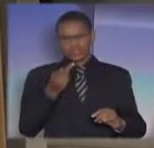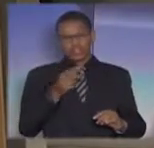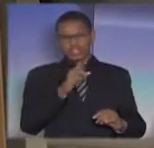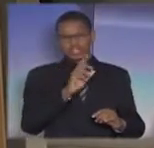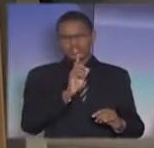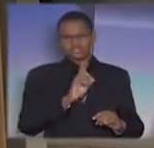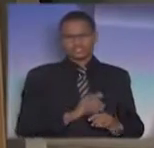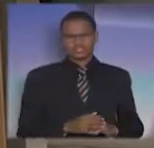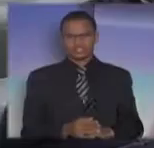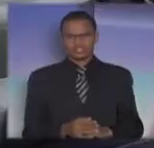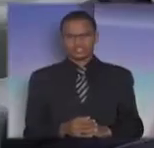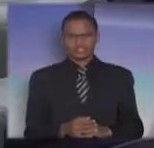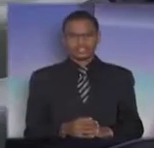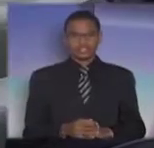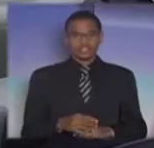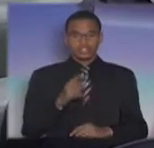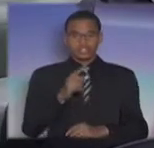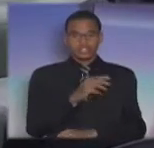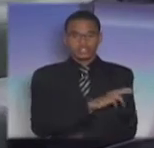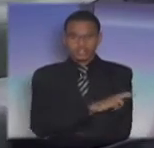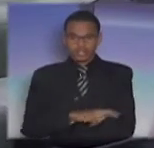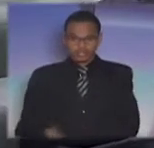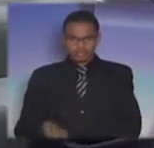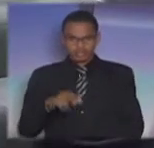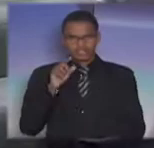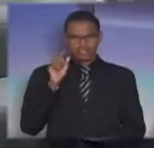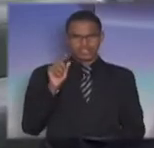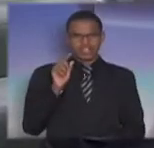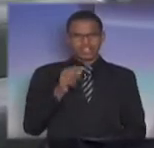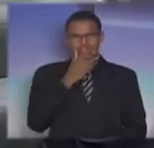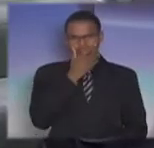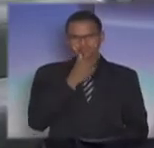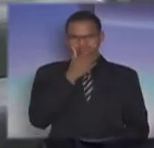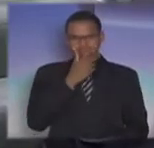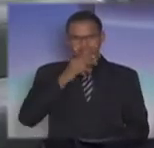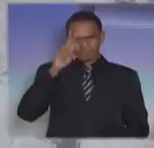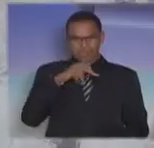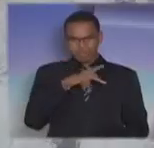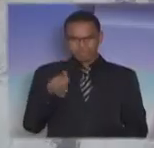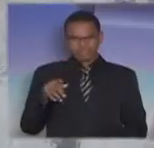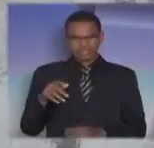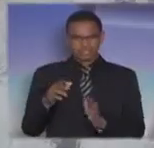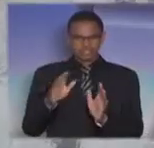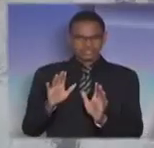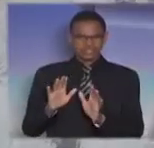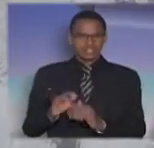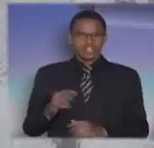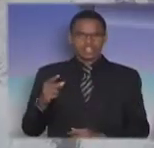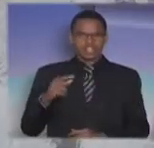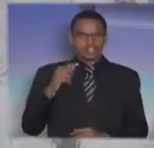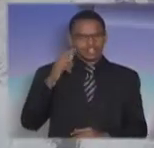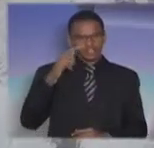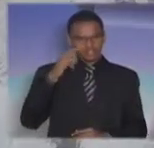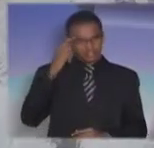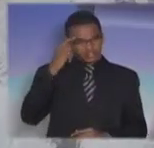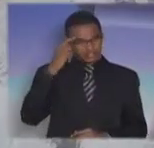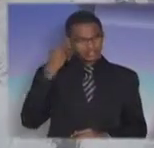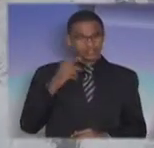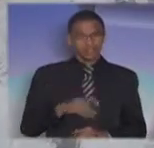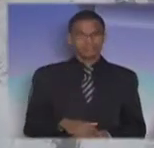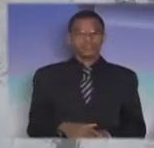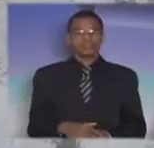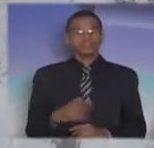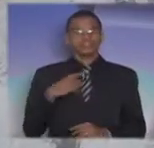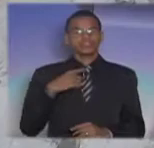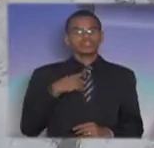padre. Respeitando a presença do padre, eu não vou falar o nome do inimigo aqui. Essa empresa de televisão, ela falava